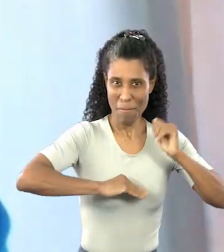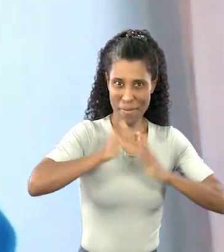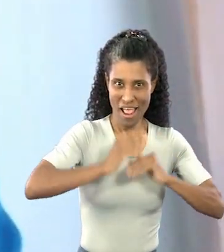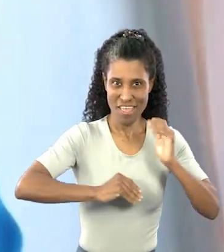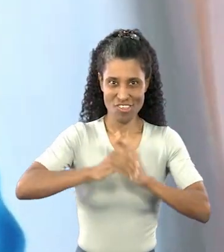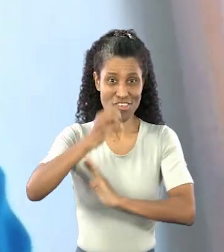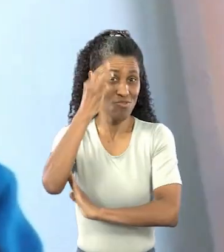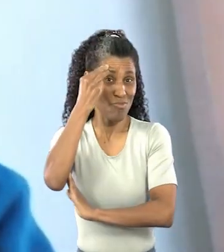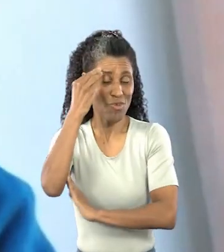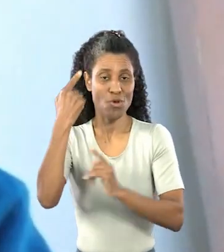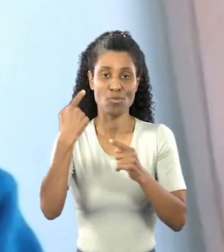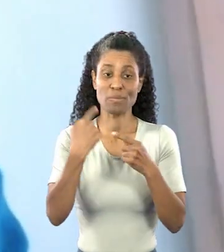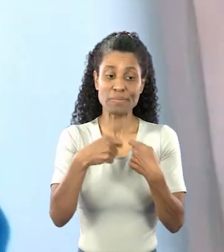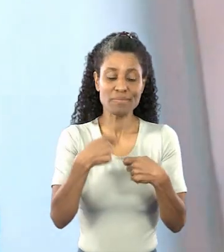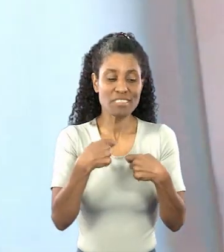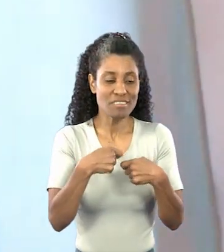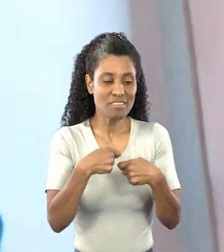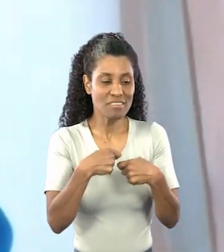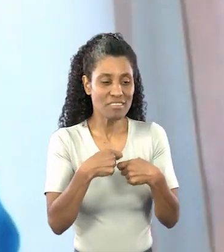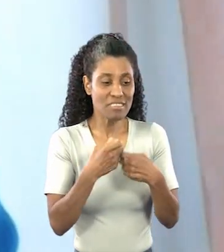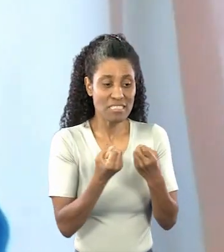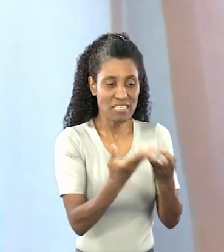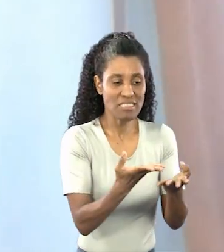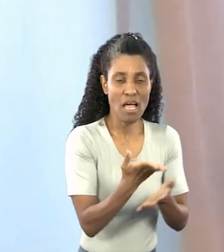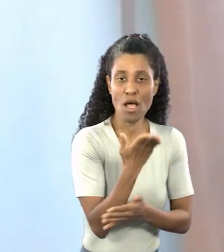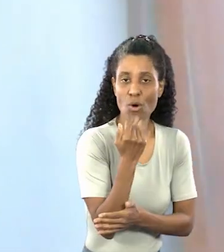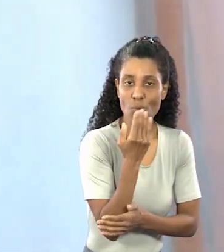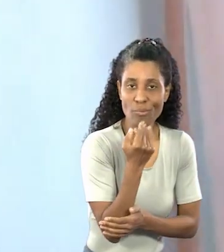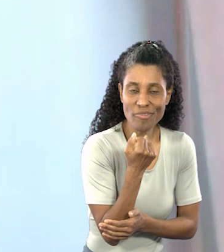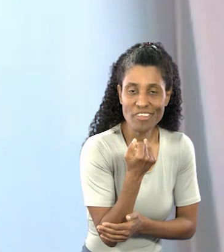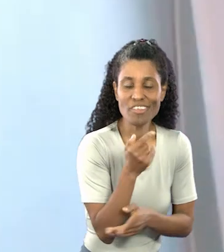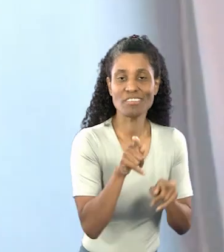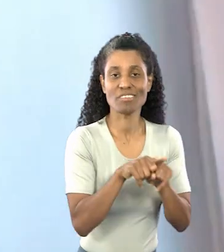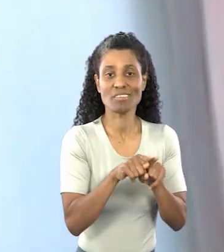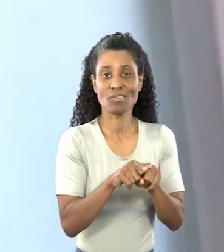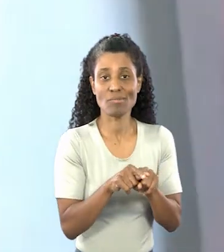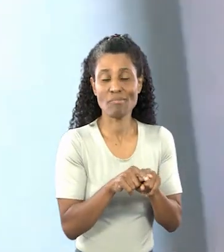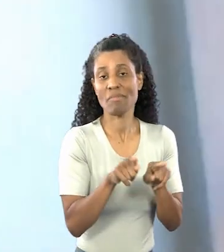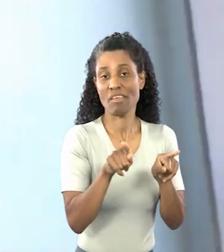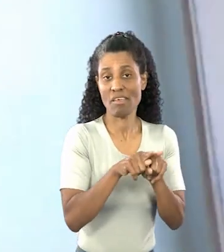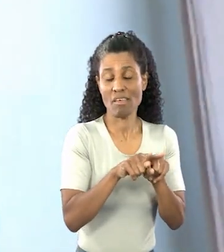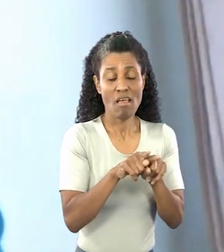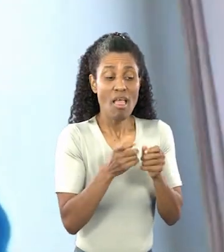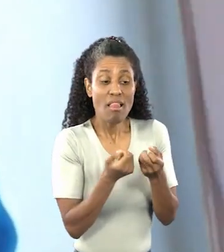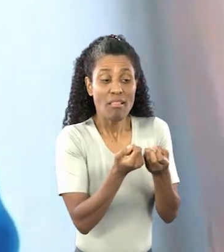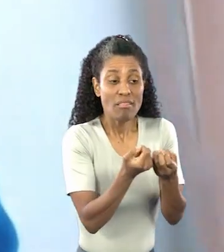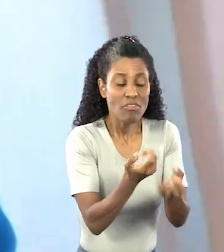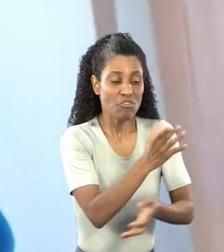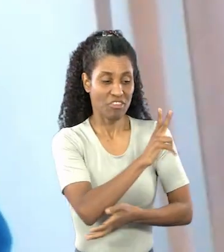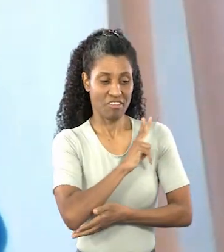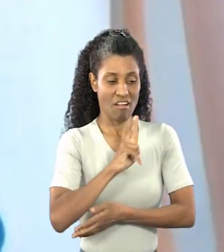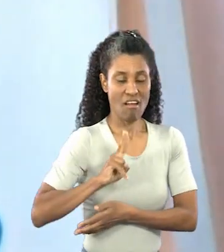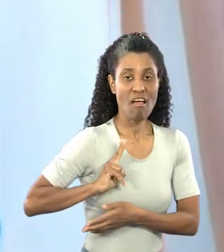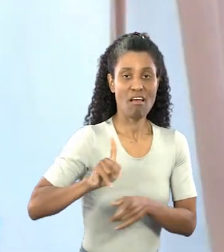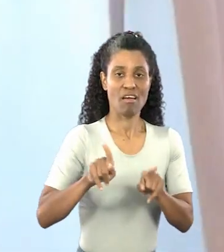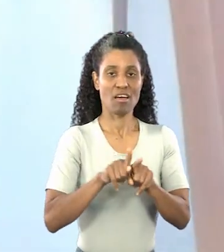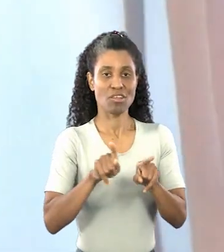Para exercício de memória, porque tem que alimentar o cão, tem que cuidar a data de vacina, tem que levar veterinário.